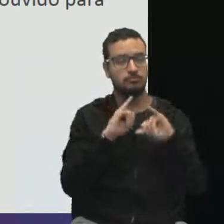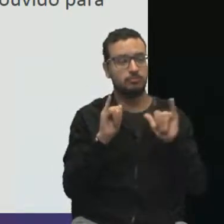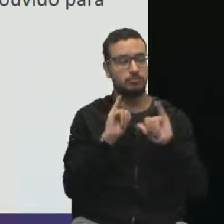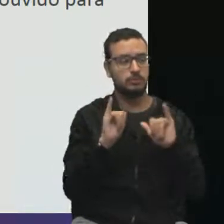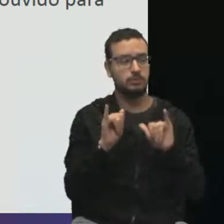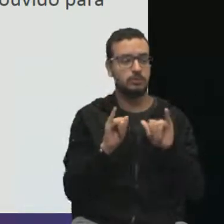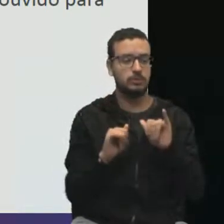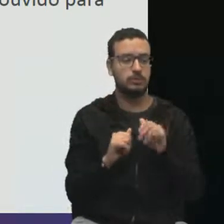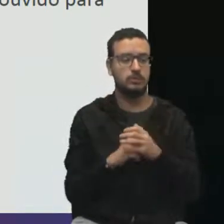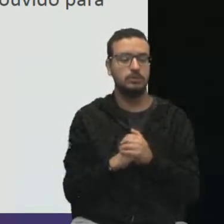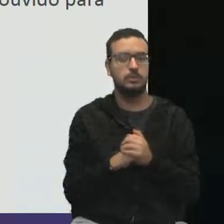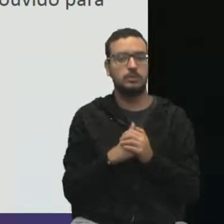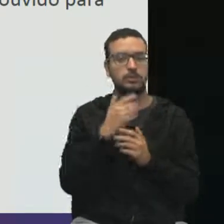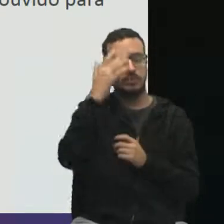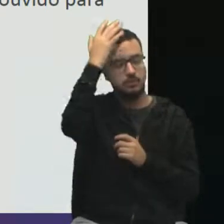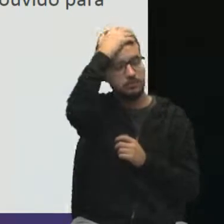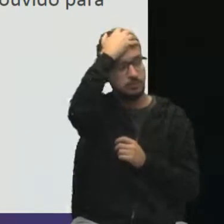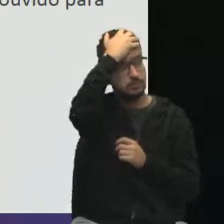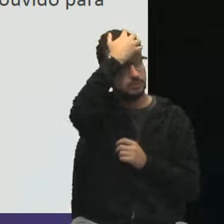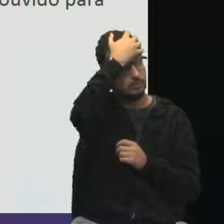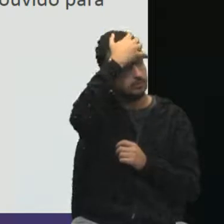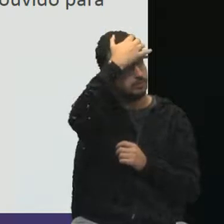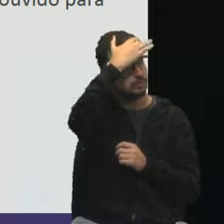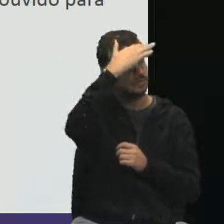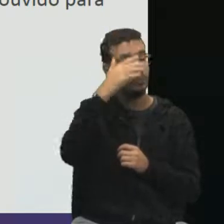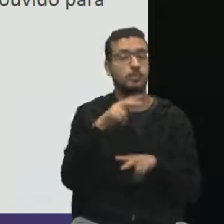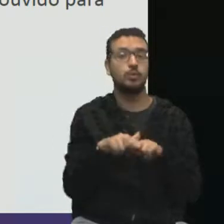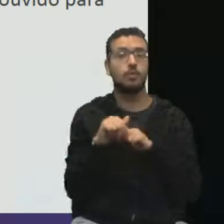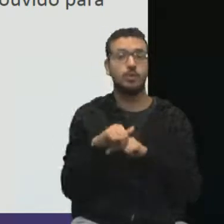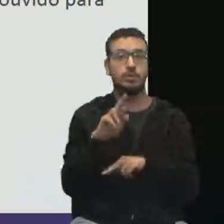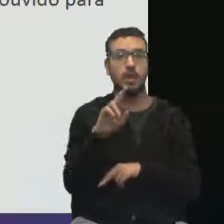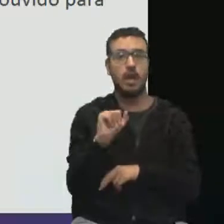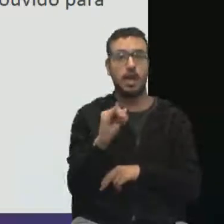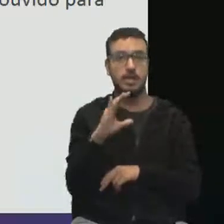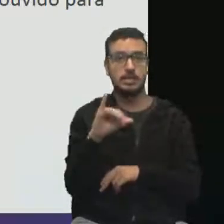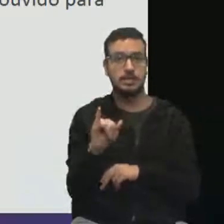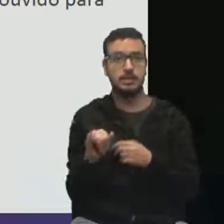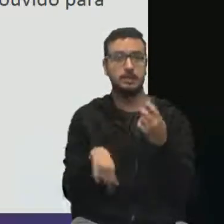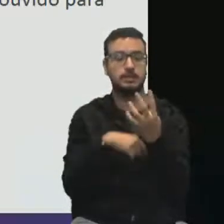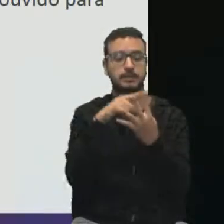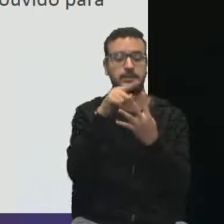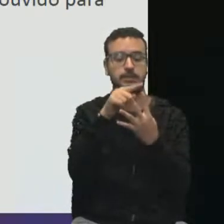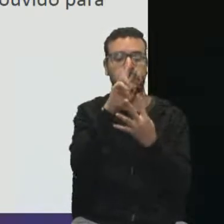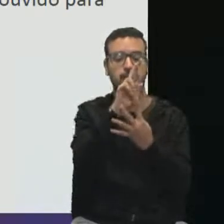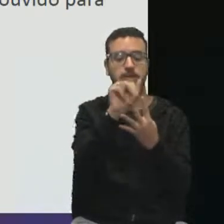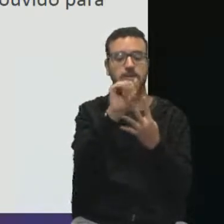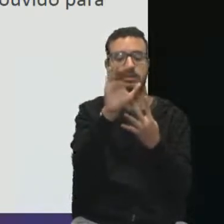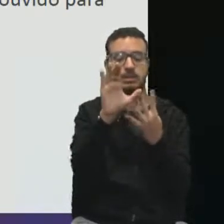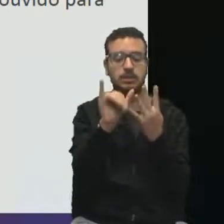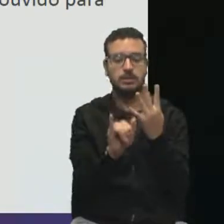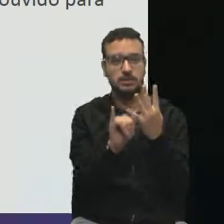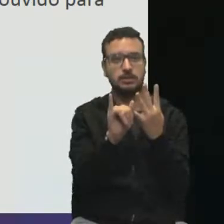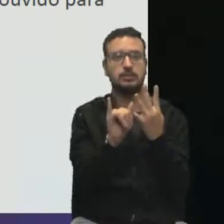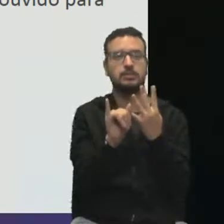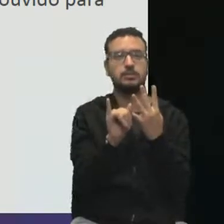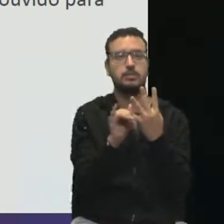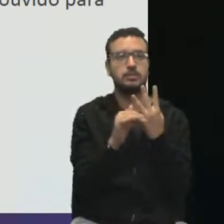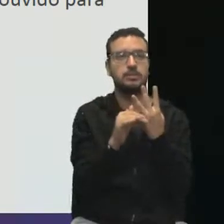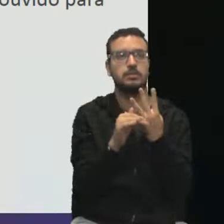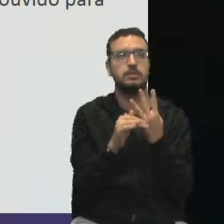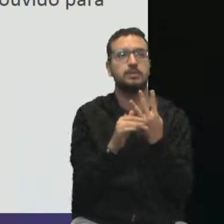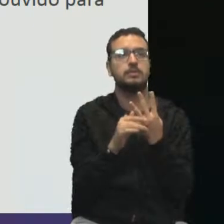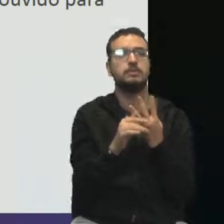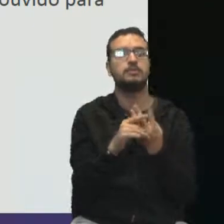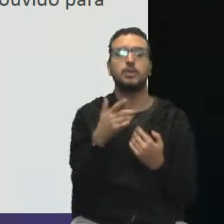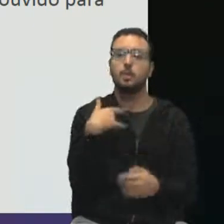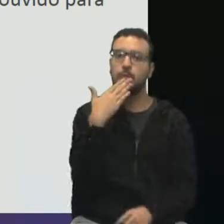tarefa? Então, RACI é a nossa matriz de responsabilidade. E